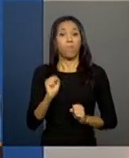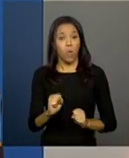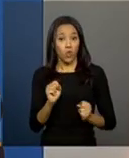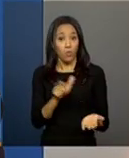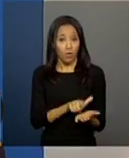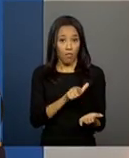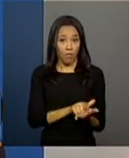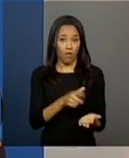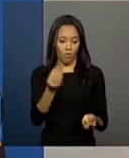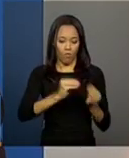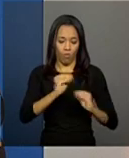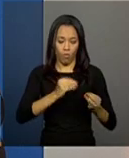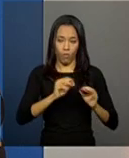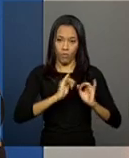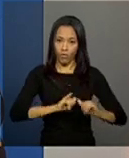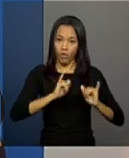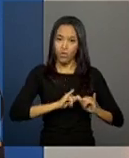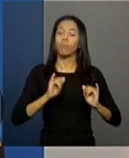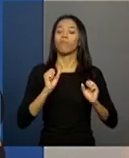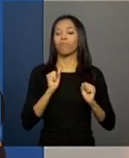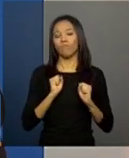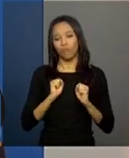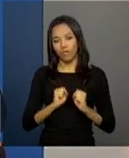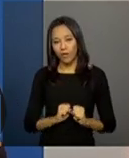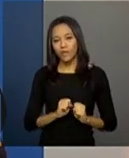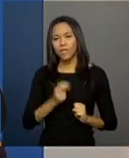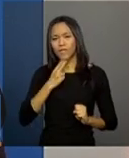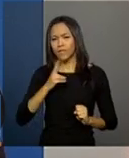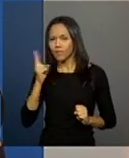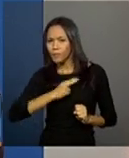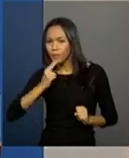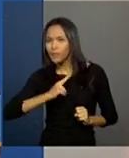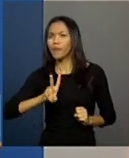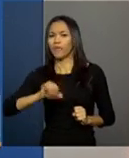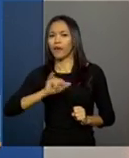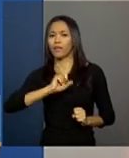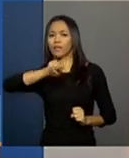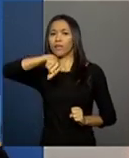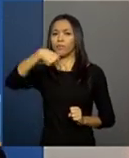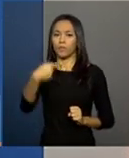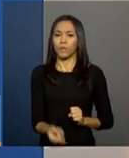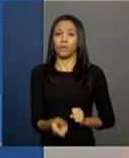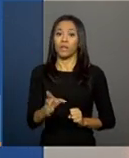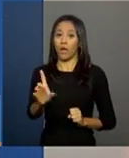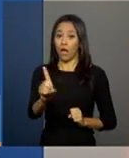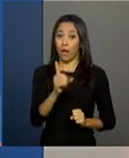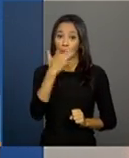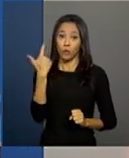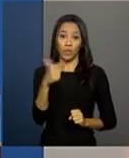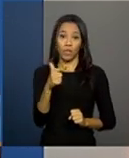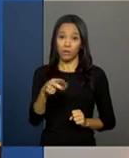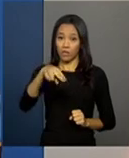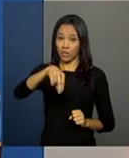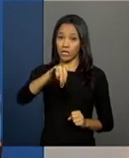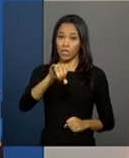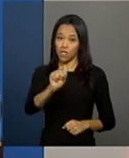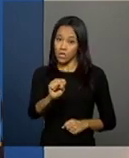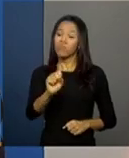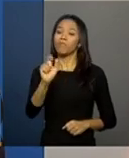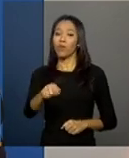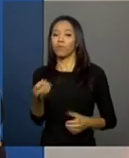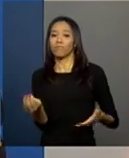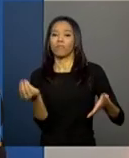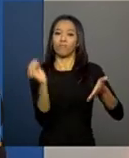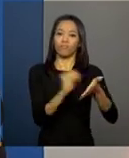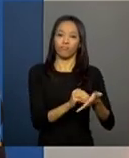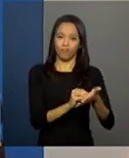papel. Fazer hoje esse prontuário em papel, que em breve vai poder colocar a pessoa que não tem o NIS no sistema. É